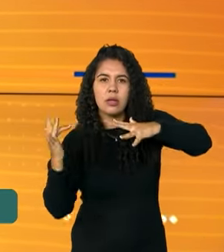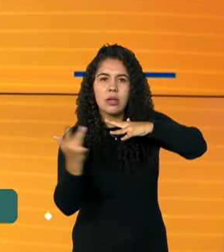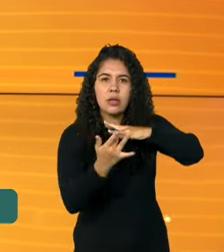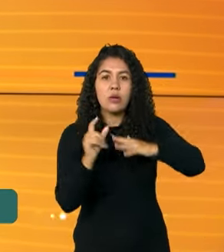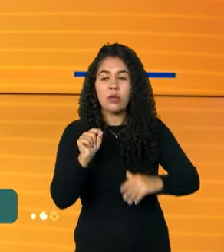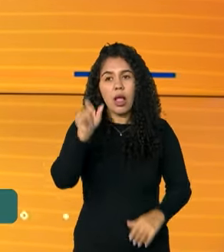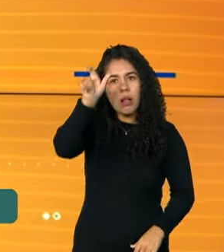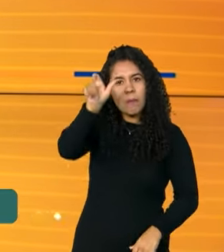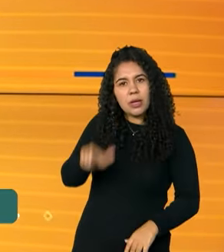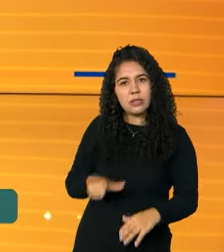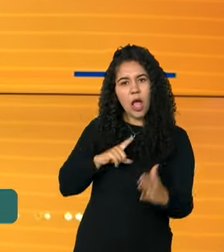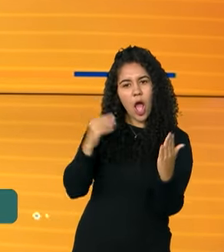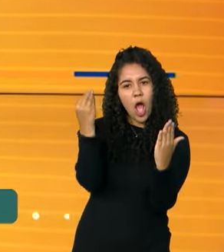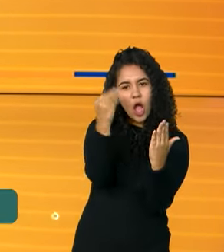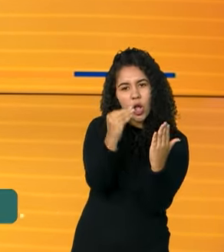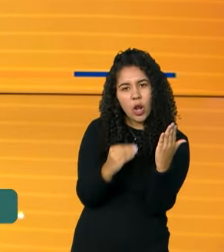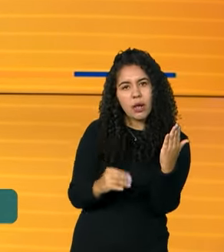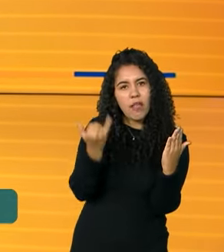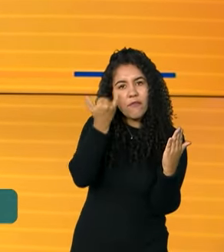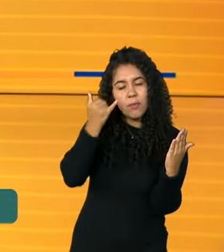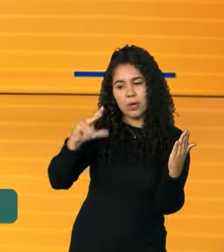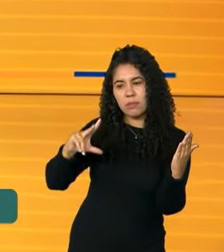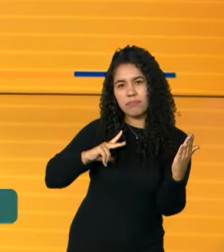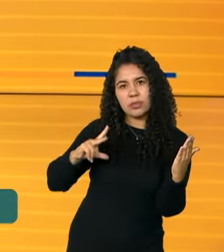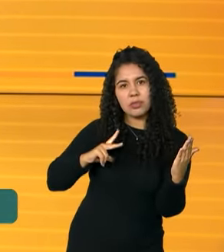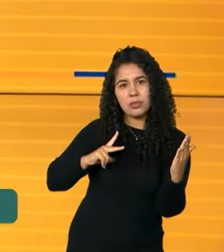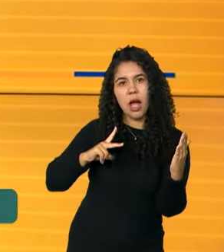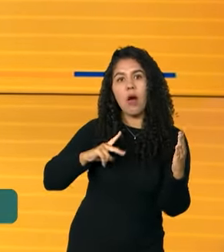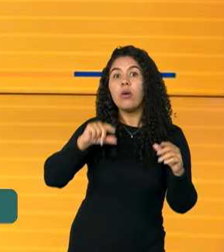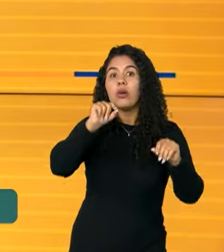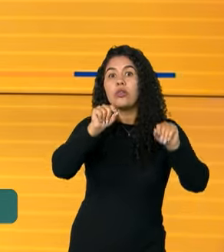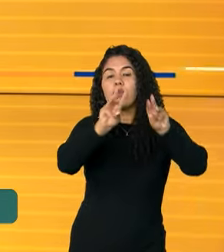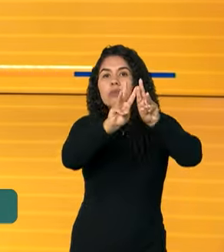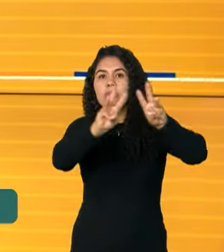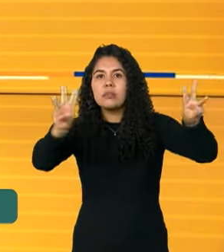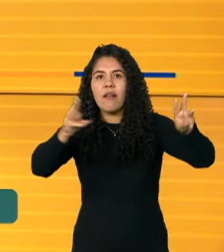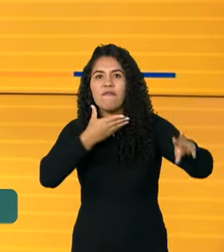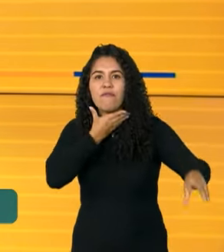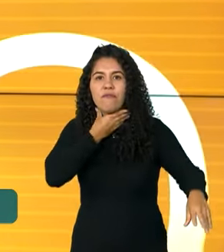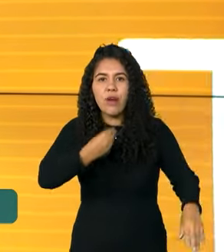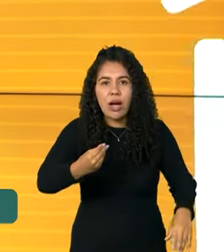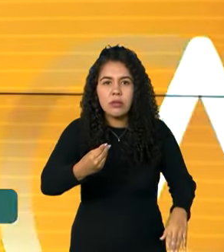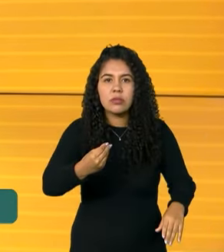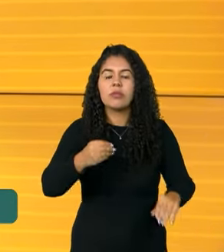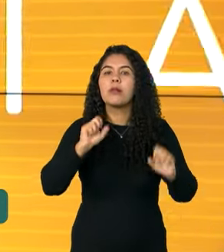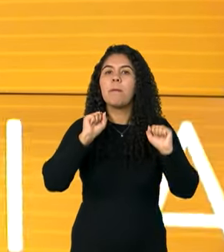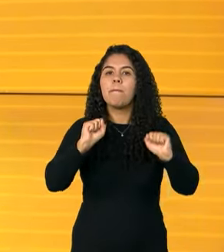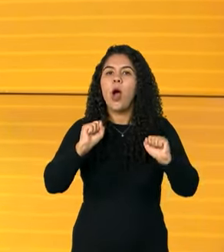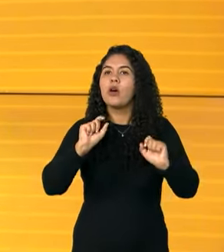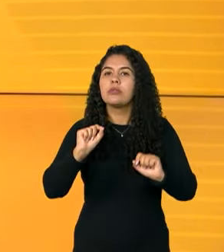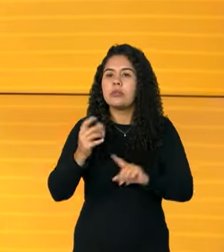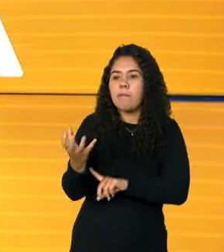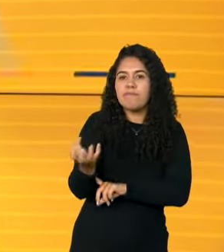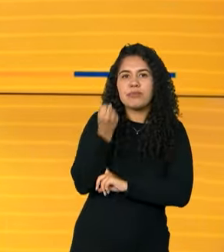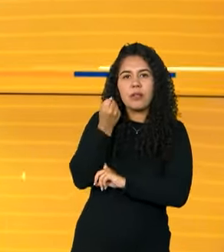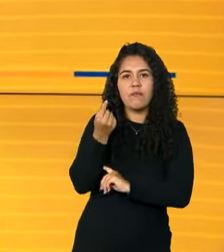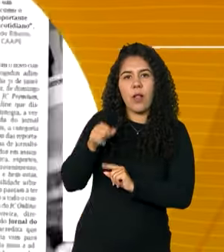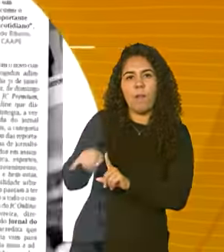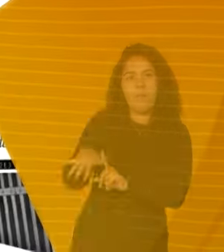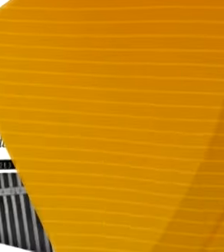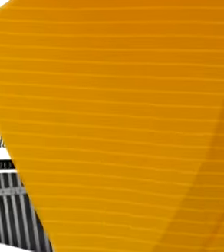a inserir dados pessoais em um site falso, com o objetivo de, supostamente, receber valores do Banco Central.